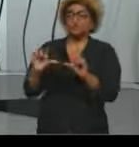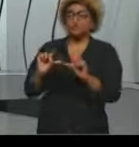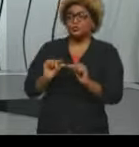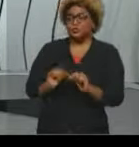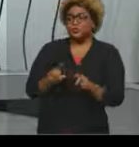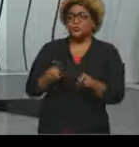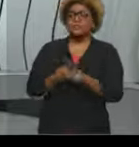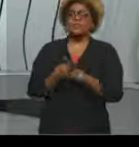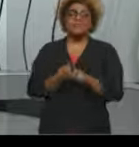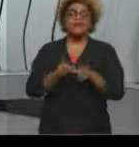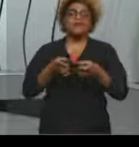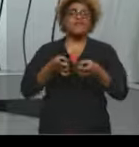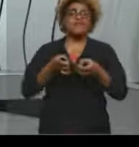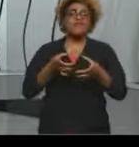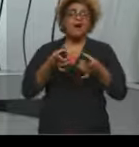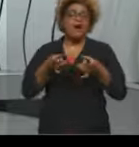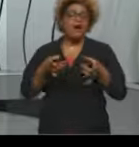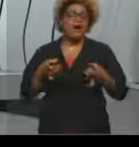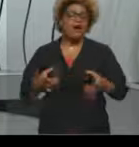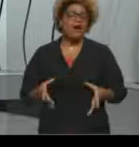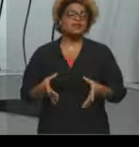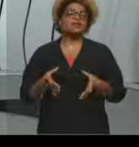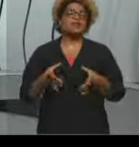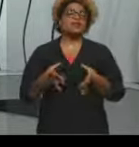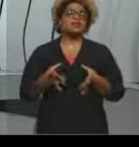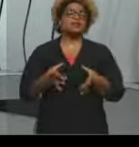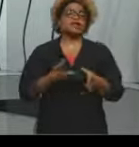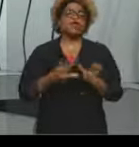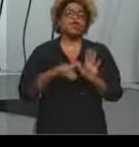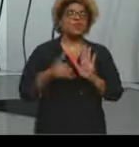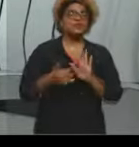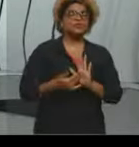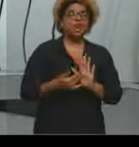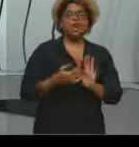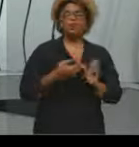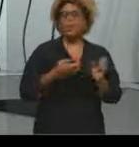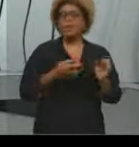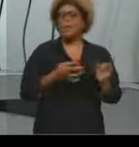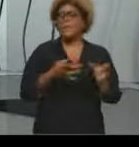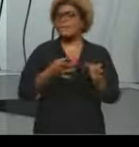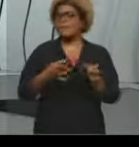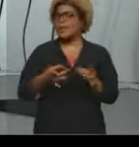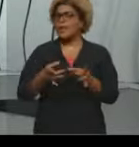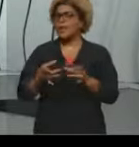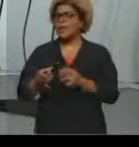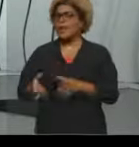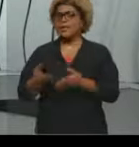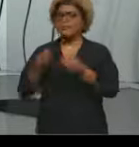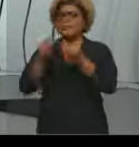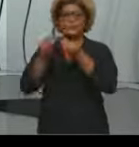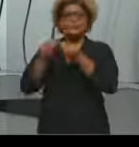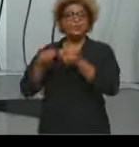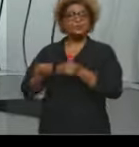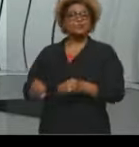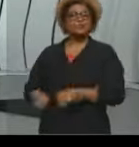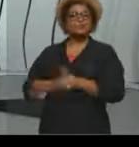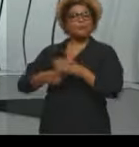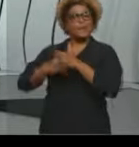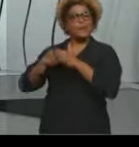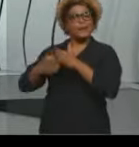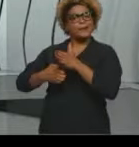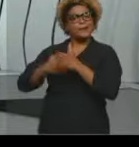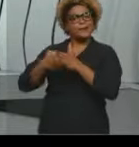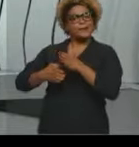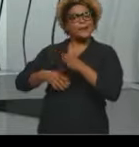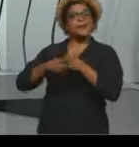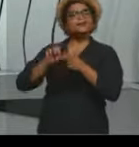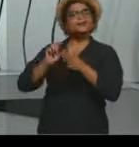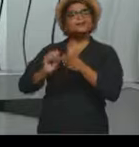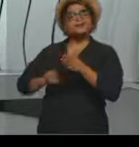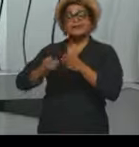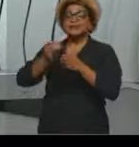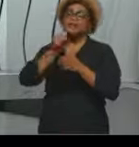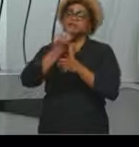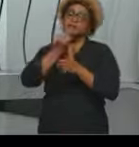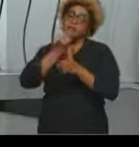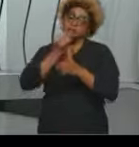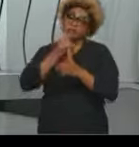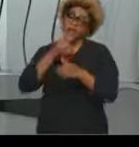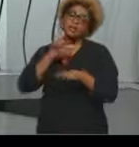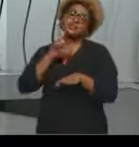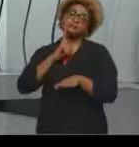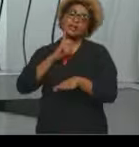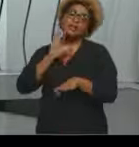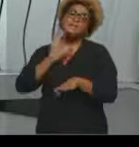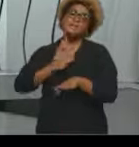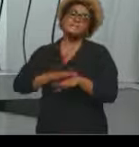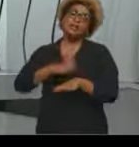vendas, a gente tem uma diminuição de mercado, consequentemente, vai fragilizar as empresas que vão gerar mais desemprego ainda e